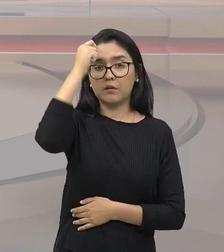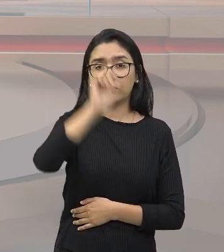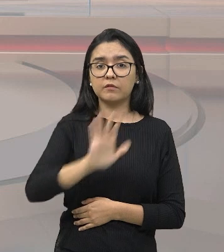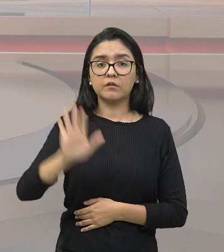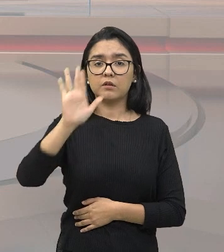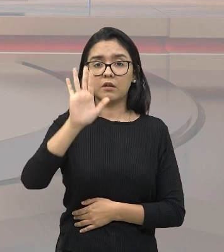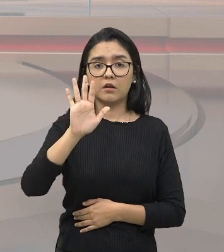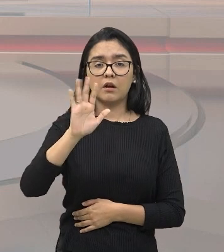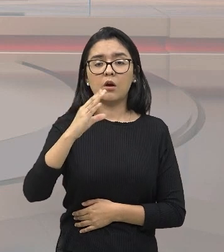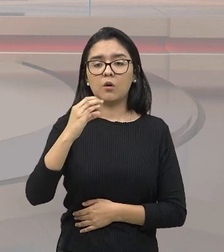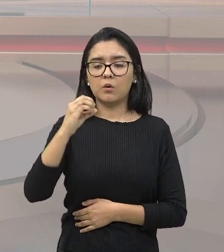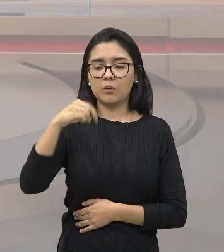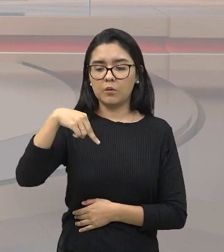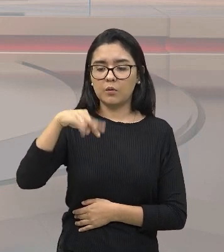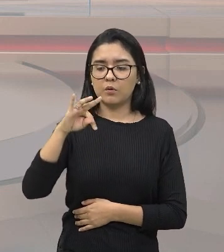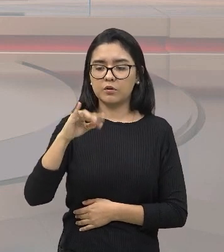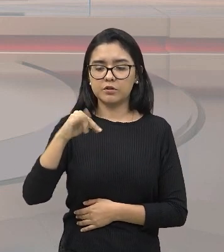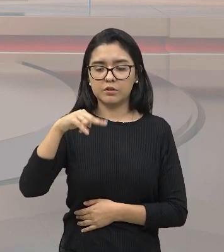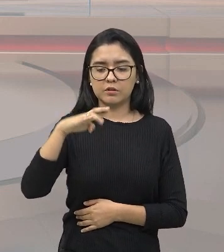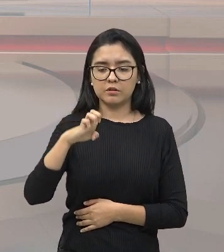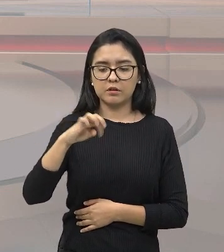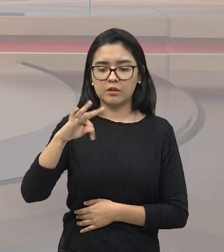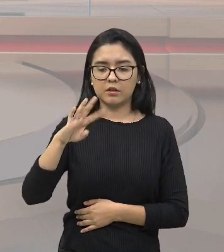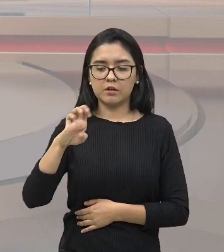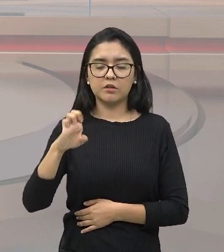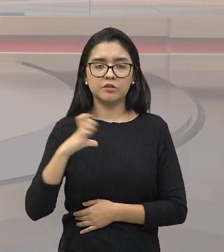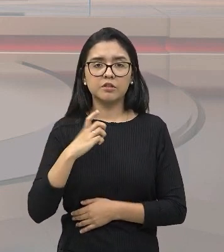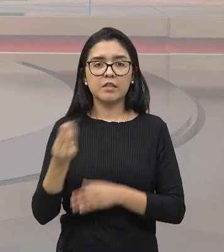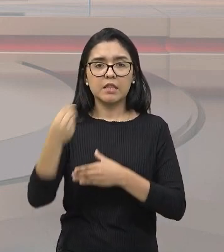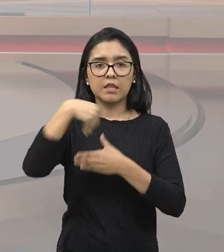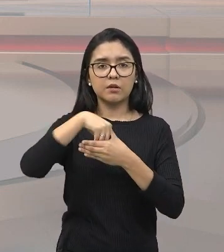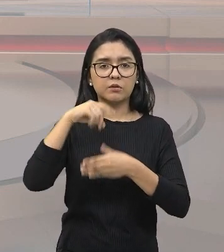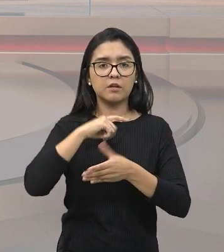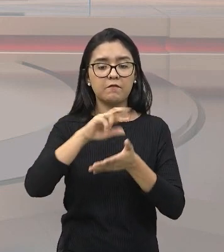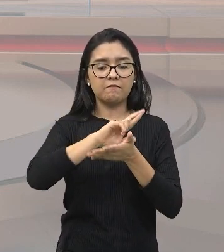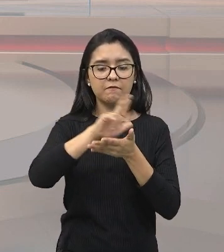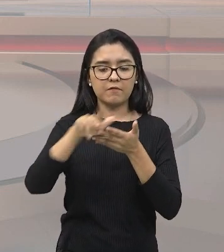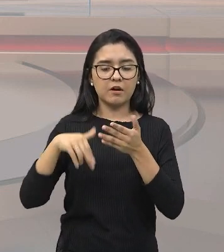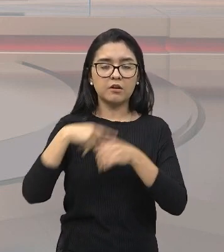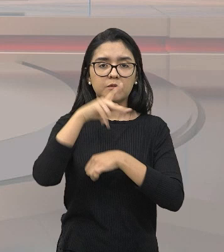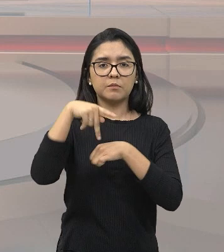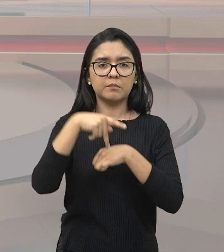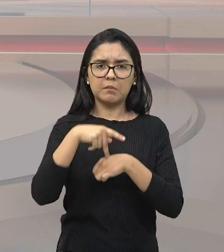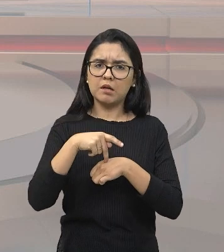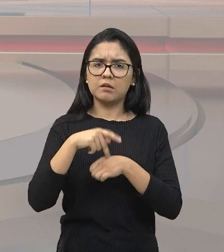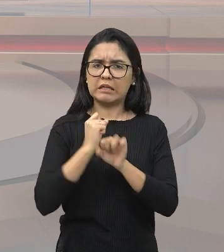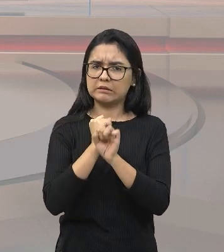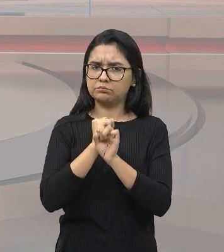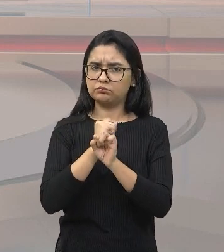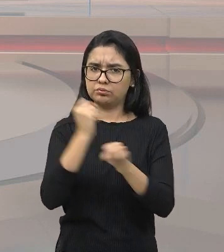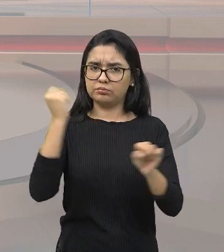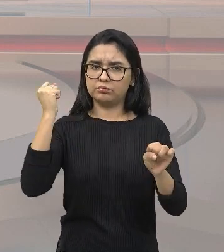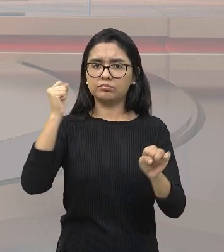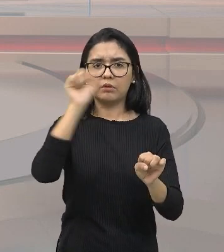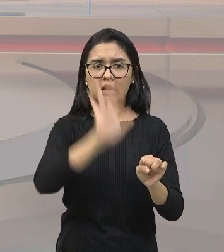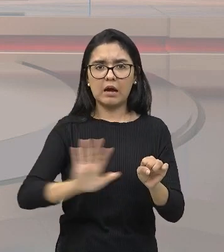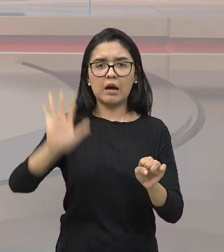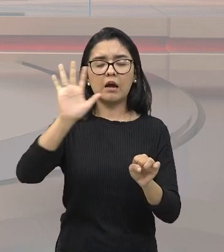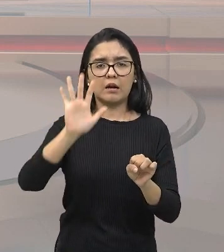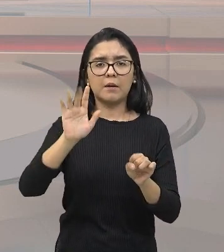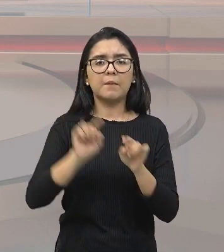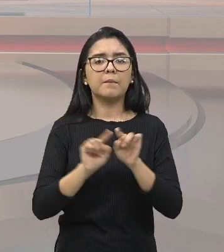não é país, comporta uma centena de países, mas que, mesmo sendo um continente tão grande, vai